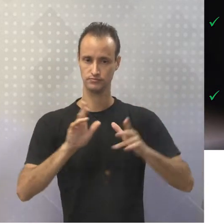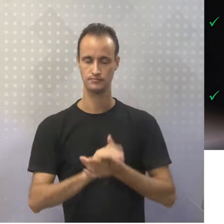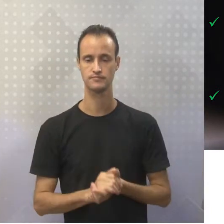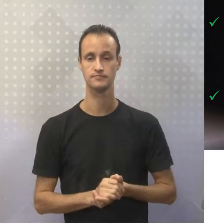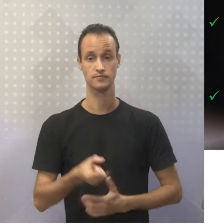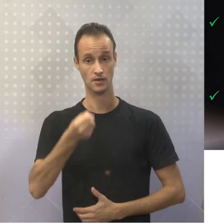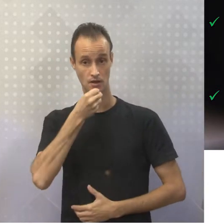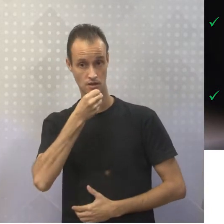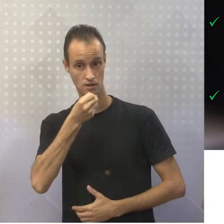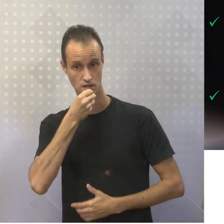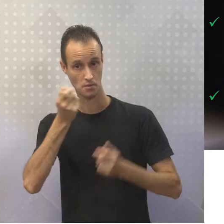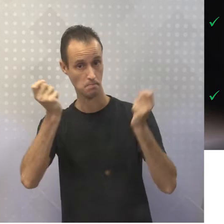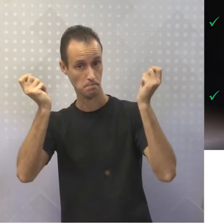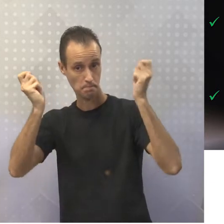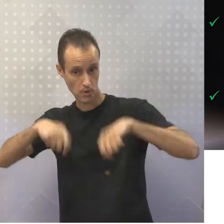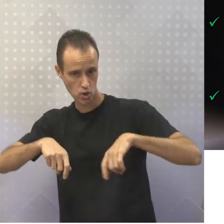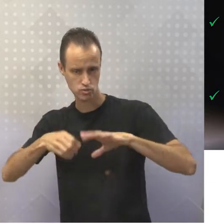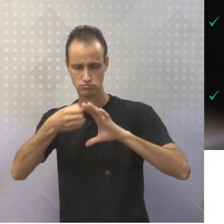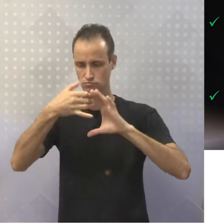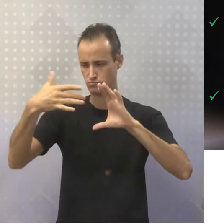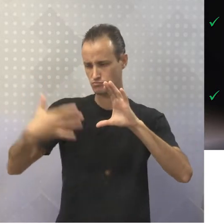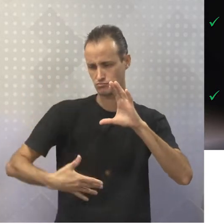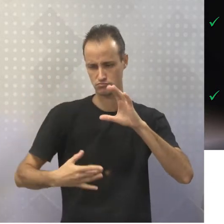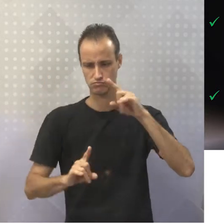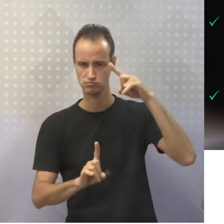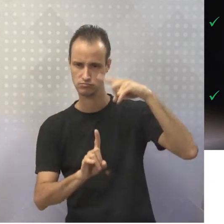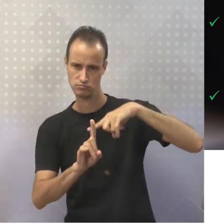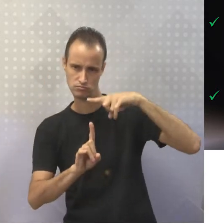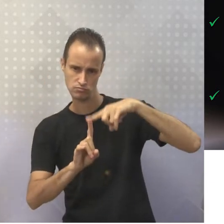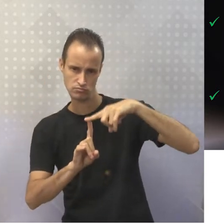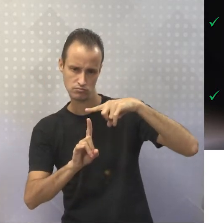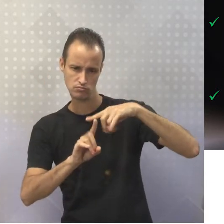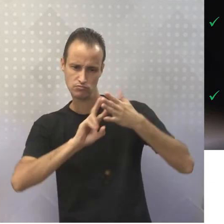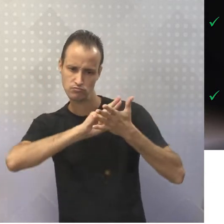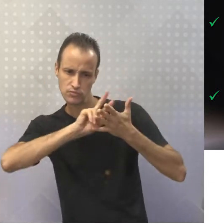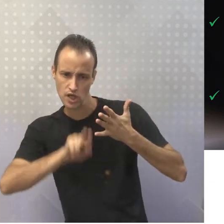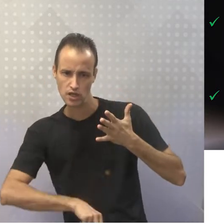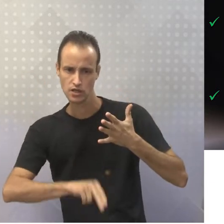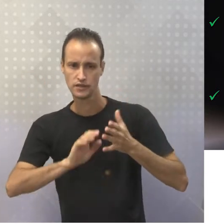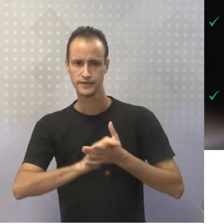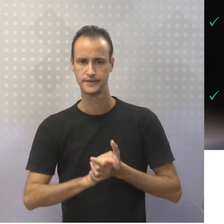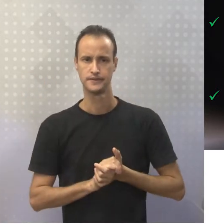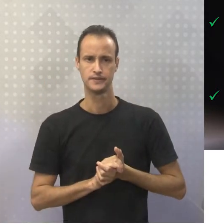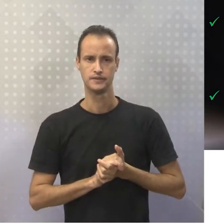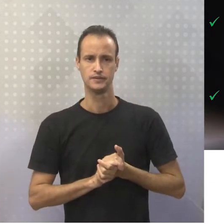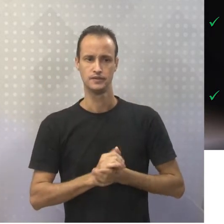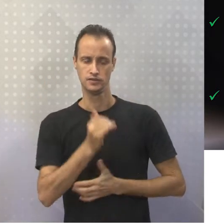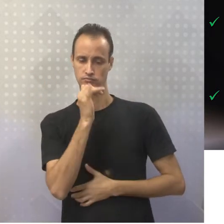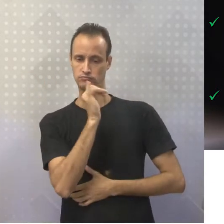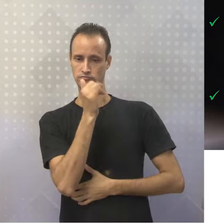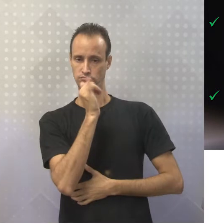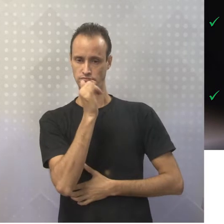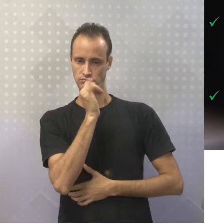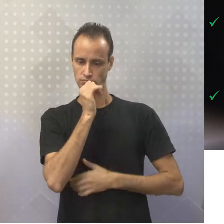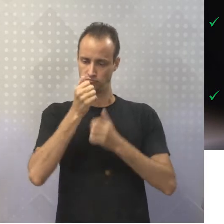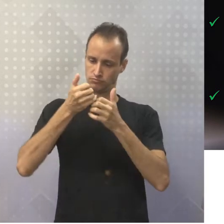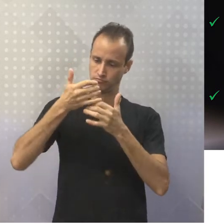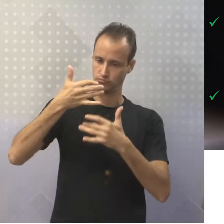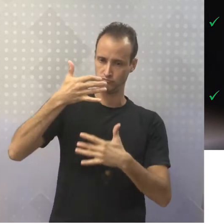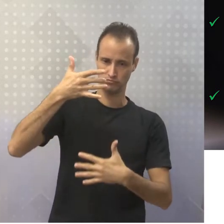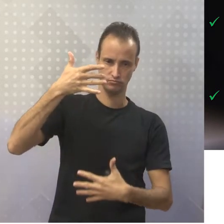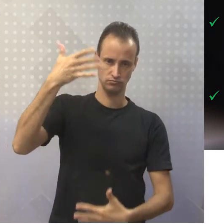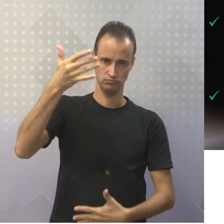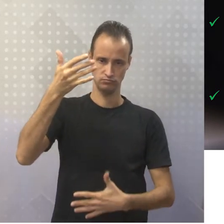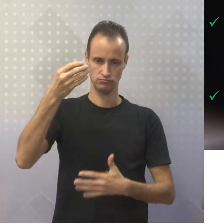reportagem pode apresentar características tipológicas diversas, né? Como as narrativas, as descritivas e